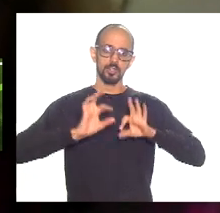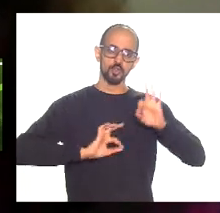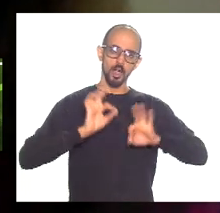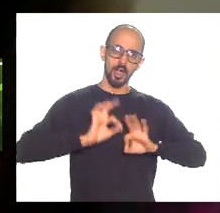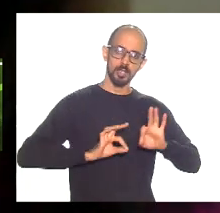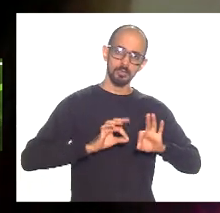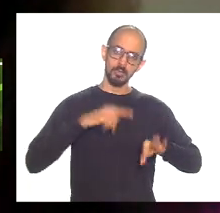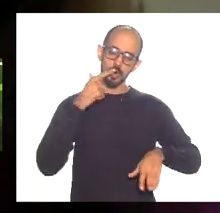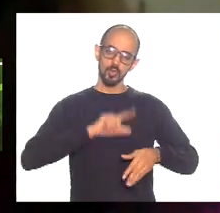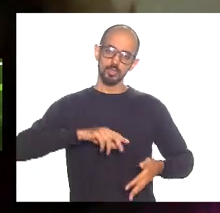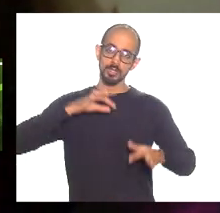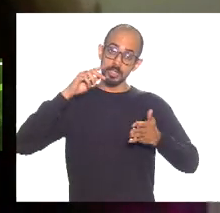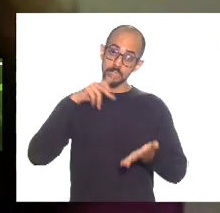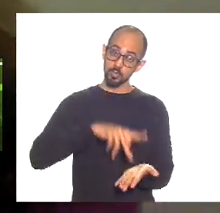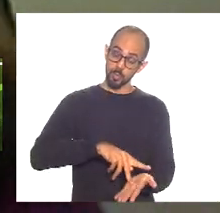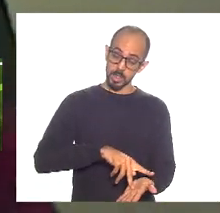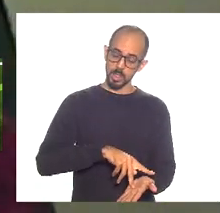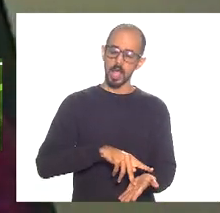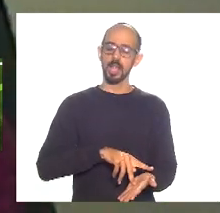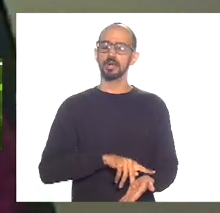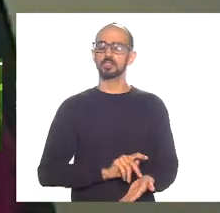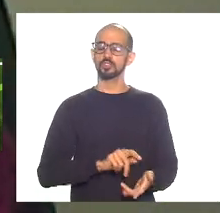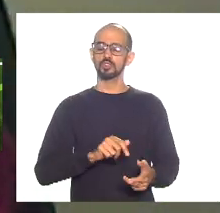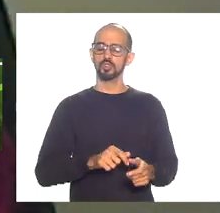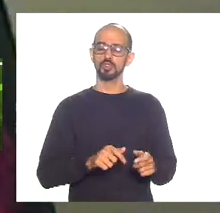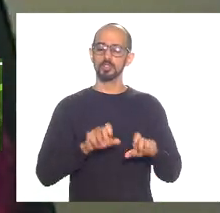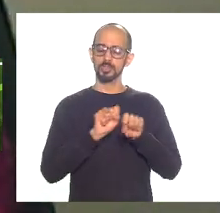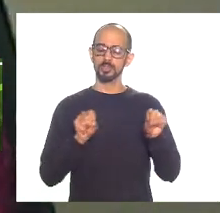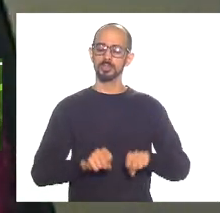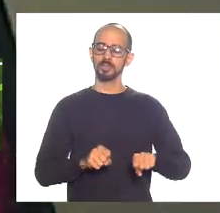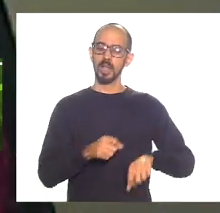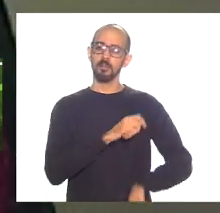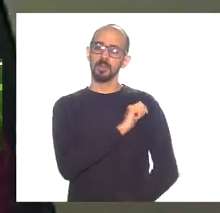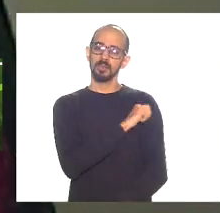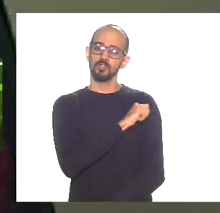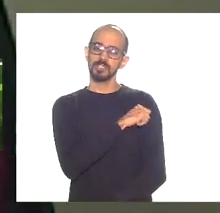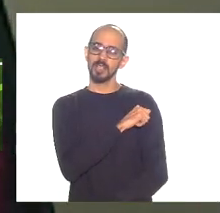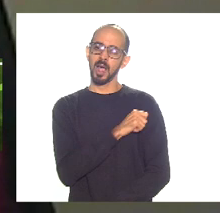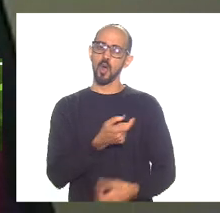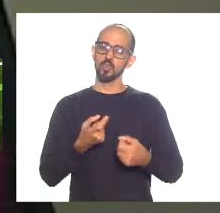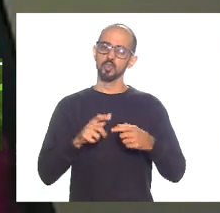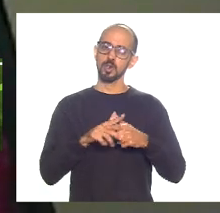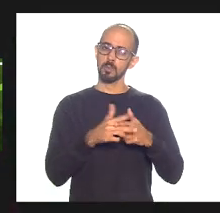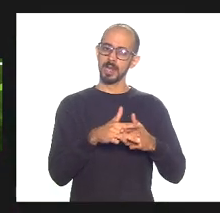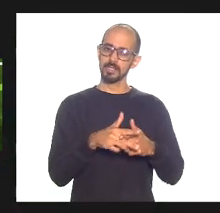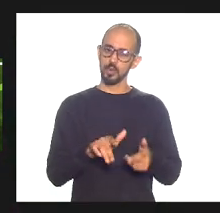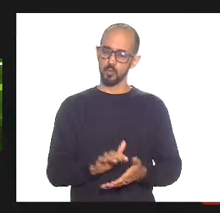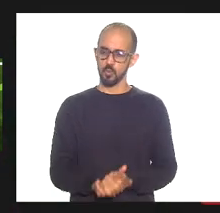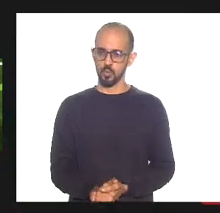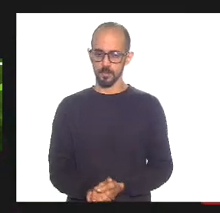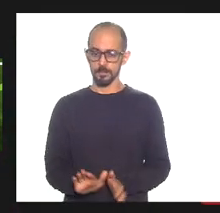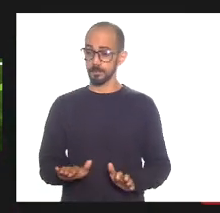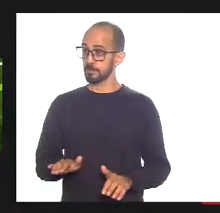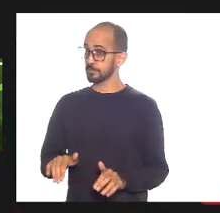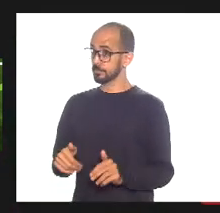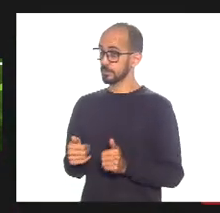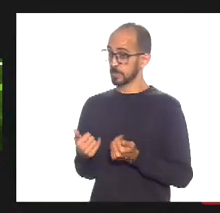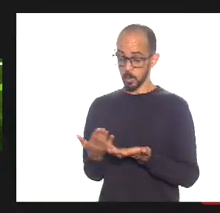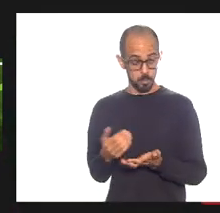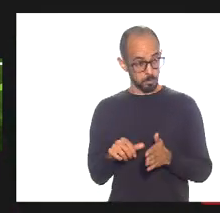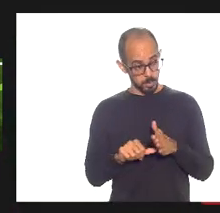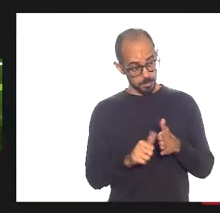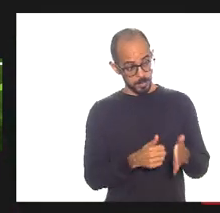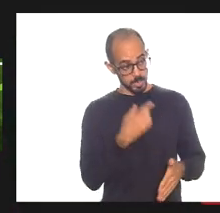efetividade ao regime de recuperação fiscal. Sim. Primeiro, deputada Mata Rocha,